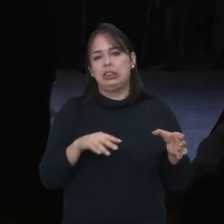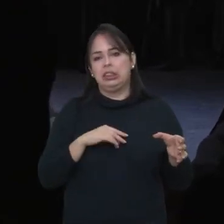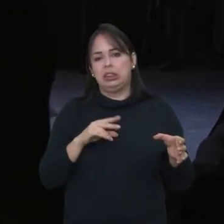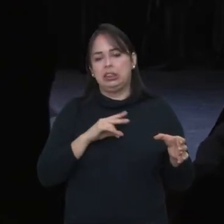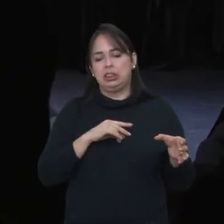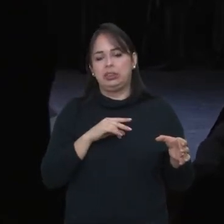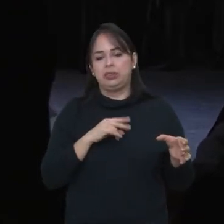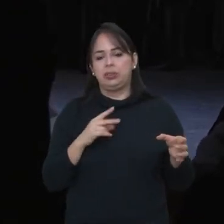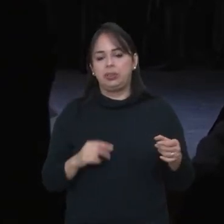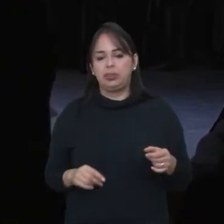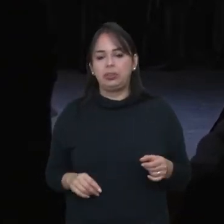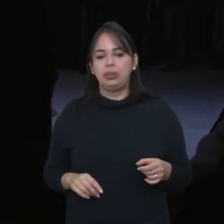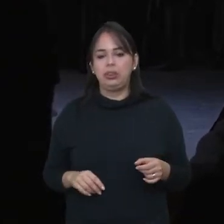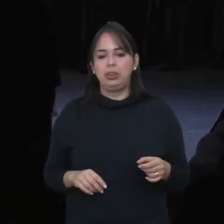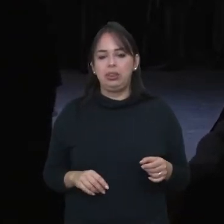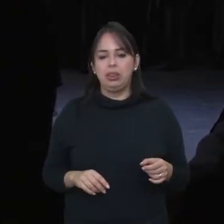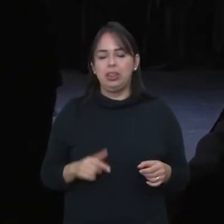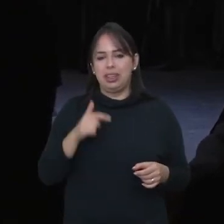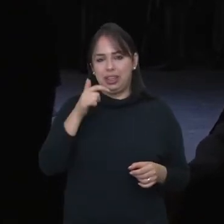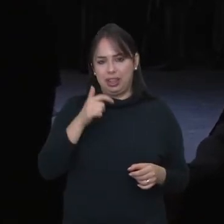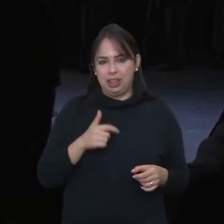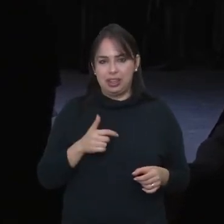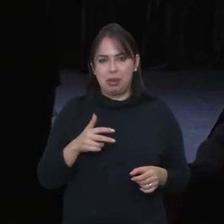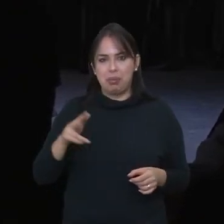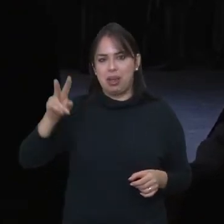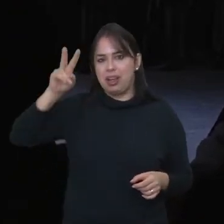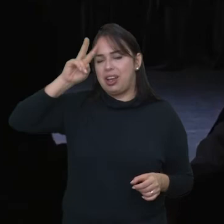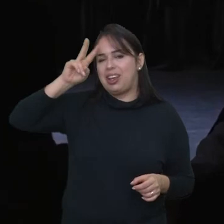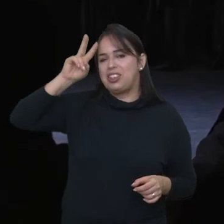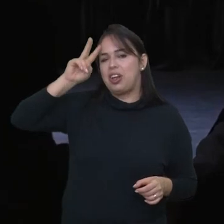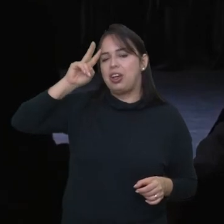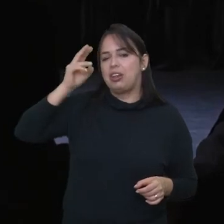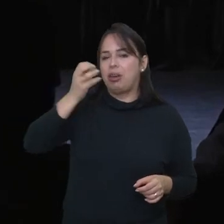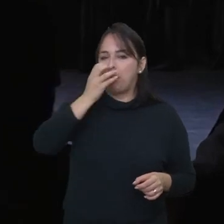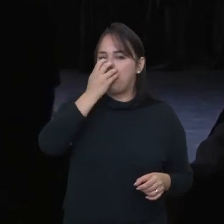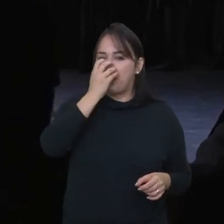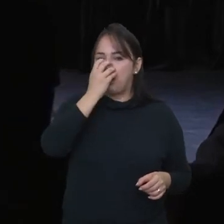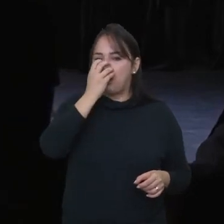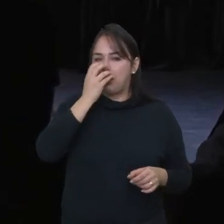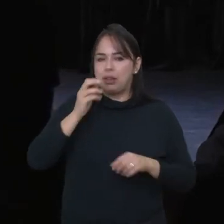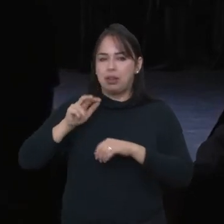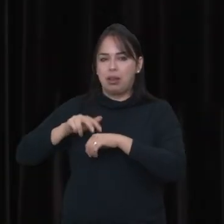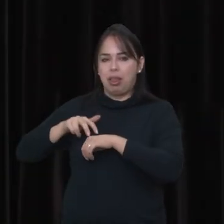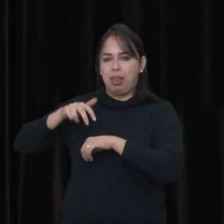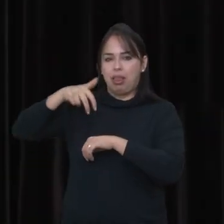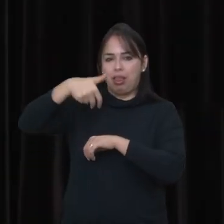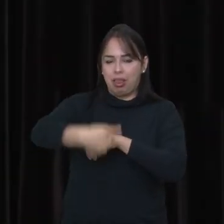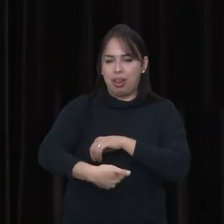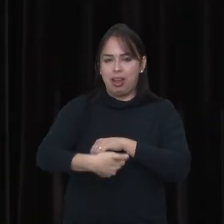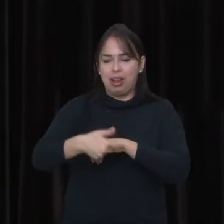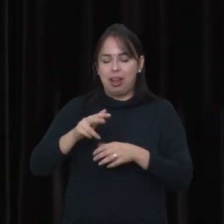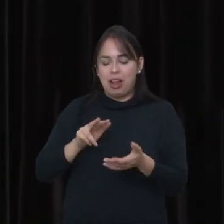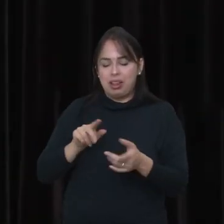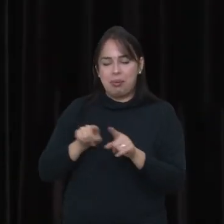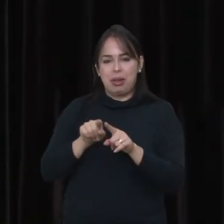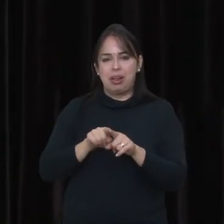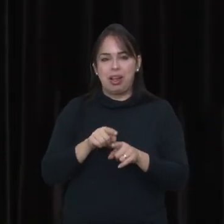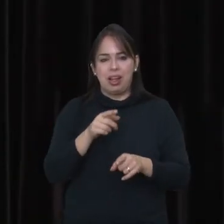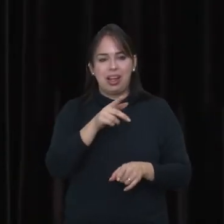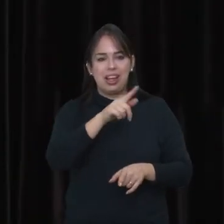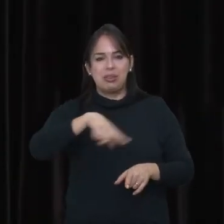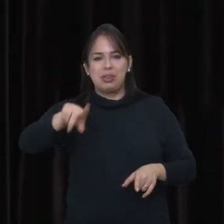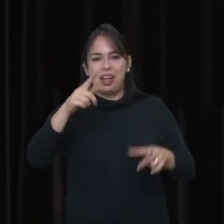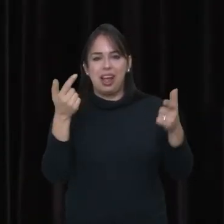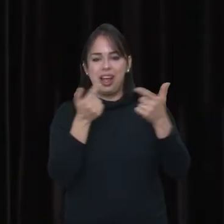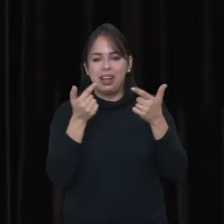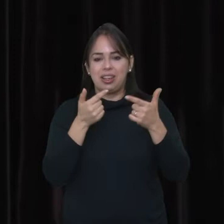Ai cara Eu Sabe aquela história do palhaço Que ele se joga Ele se machuca Pra fazer as pessoas riem